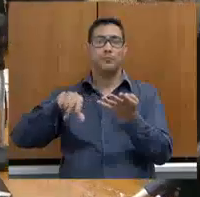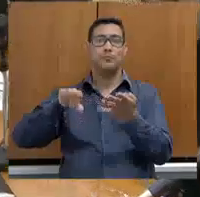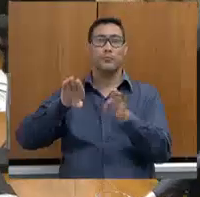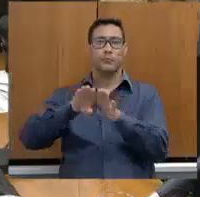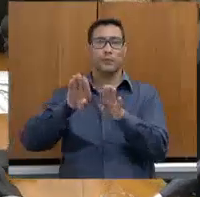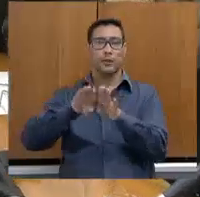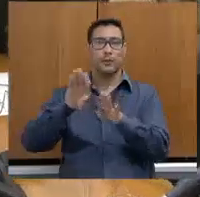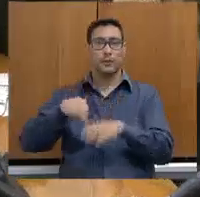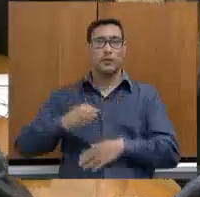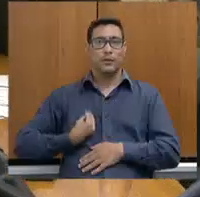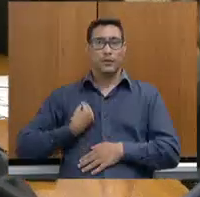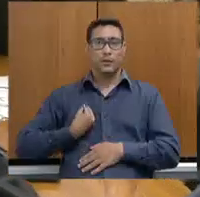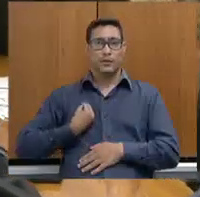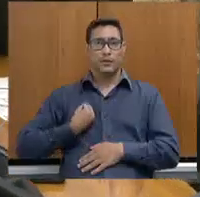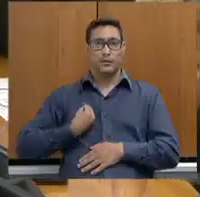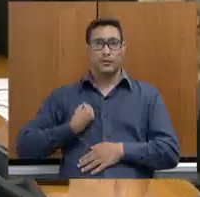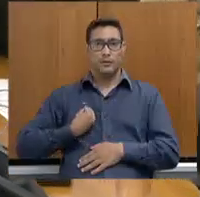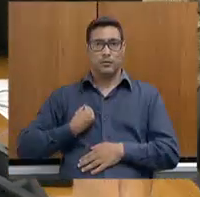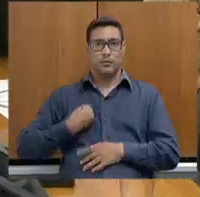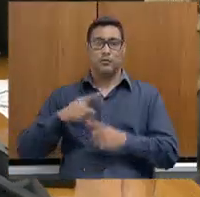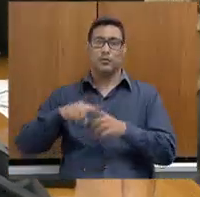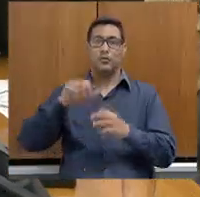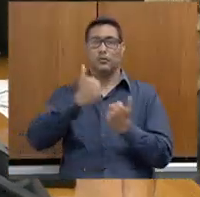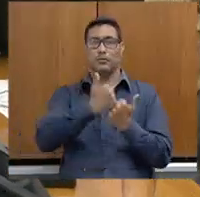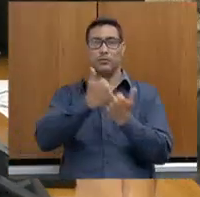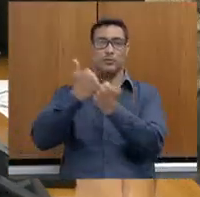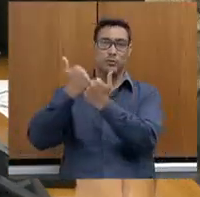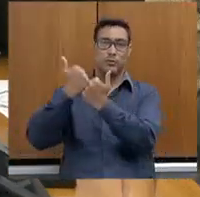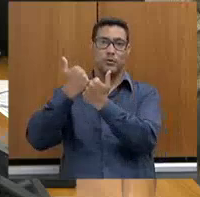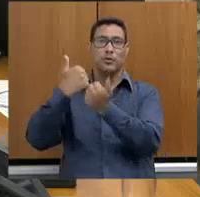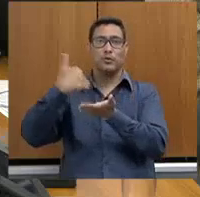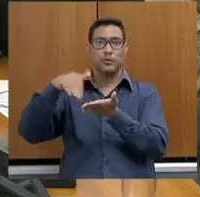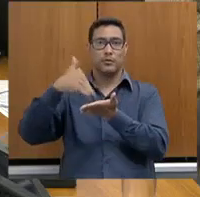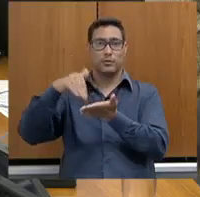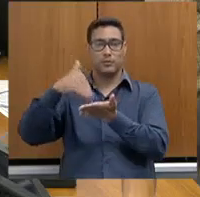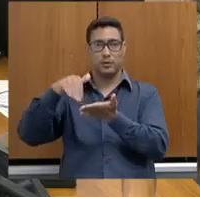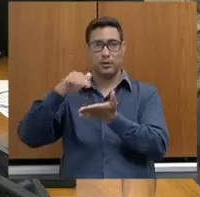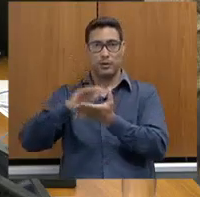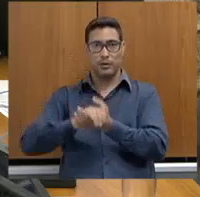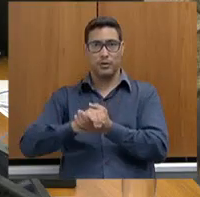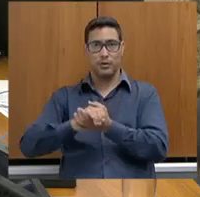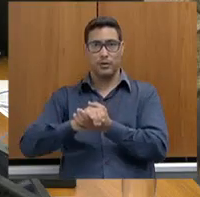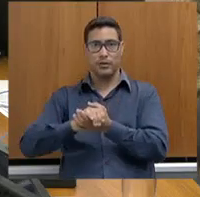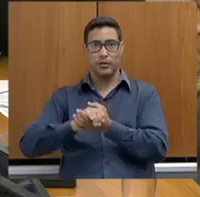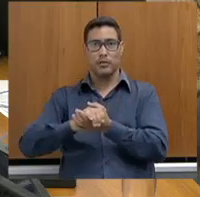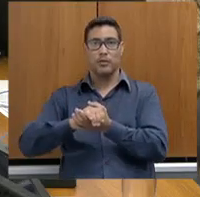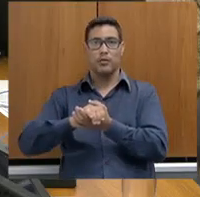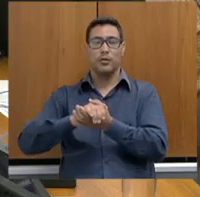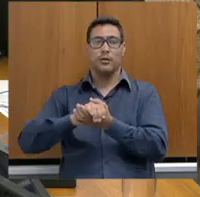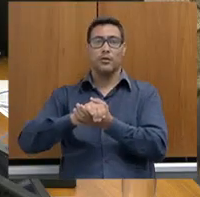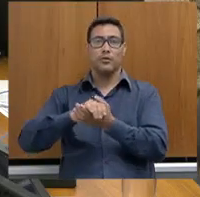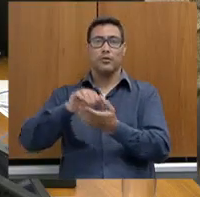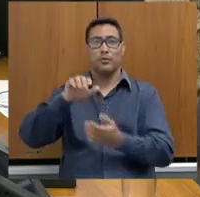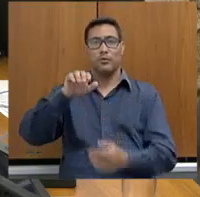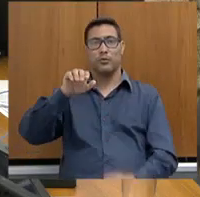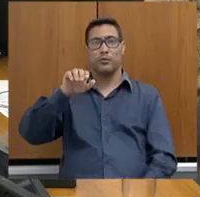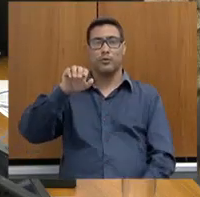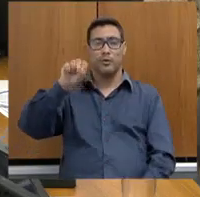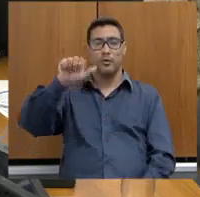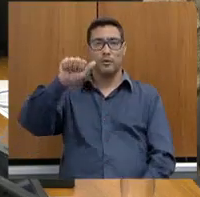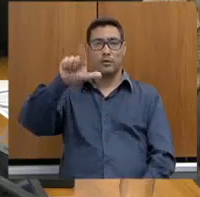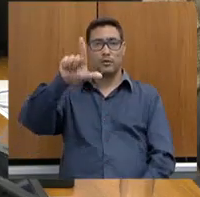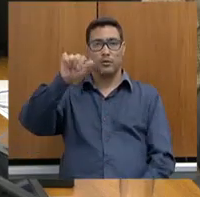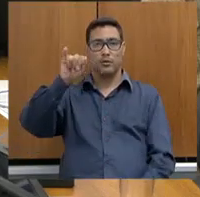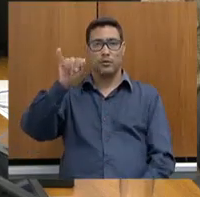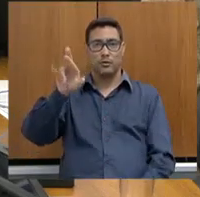presença da subsecretaria de Estruturação Institucional, o doutor Samir Carvalho